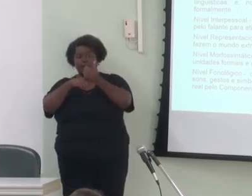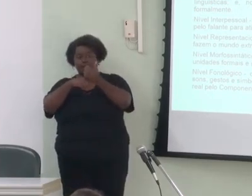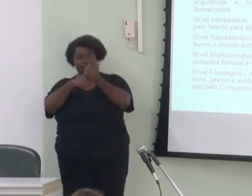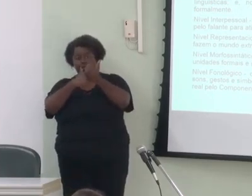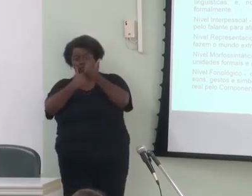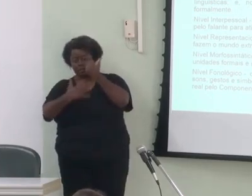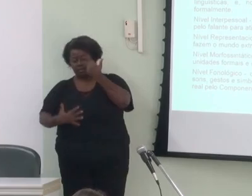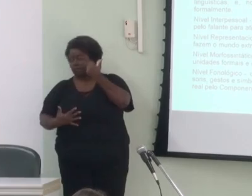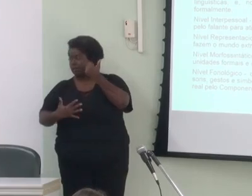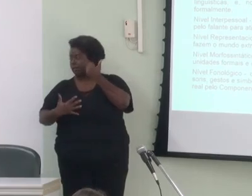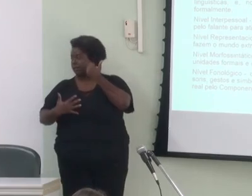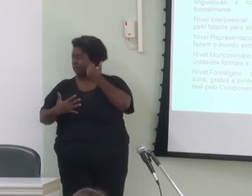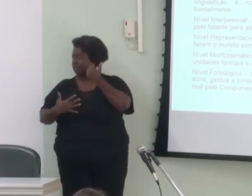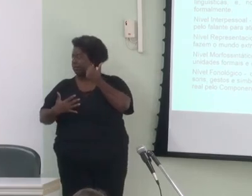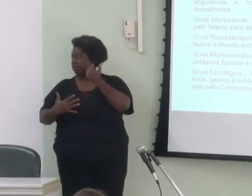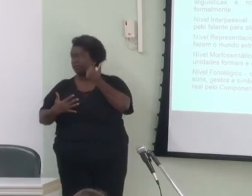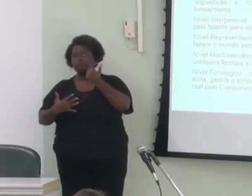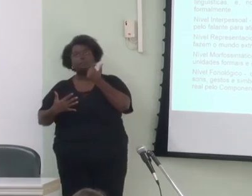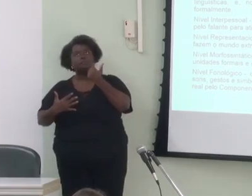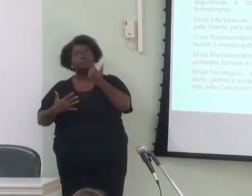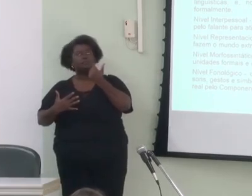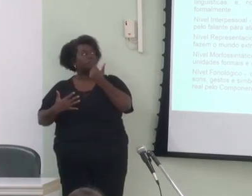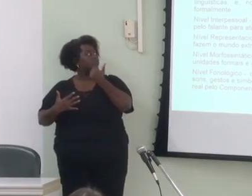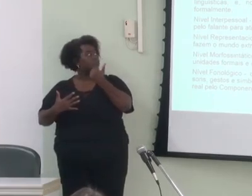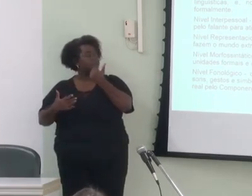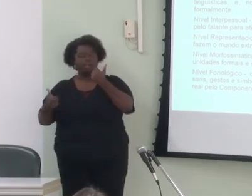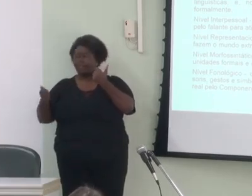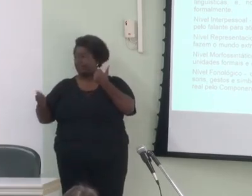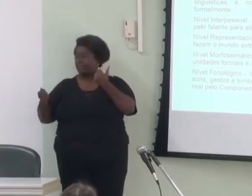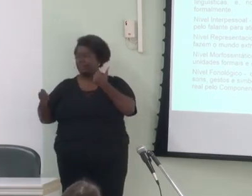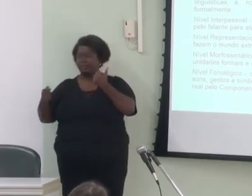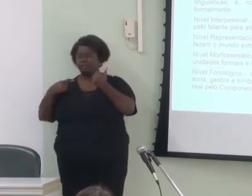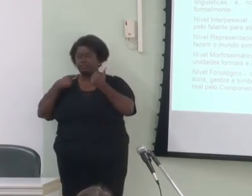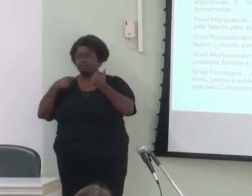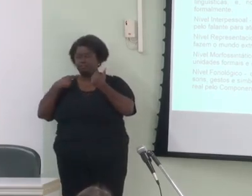Um minuto a mais para cada vez que eu apertar... Ela falou que é aqui.